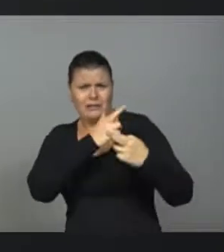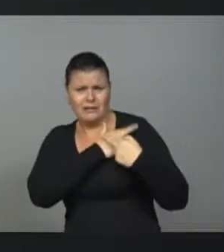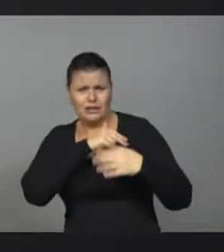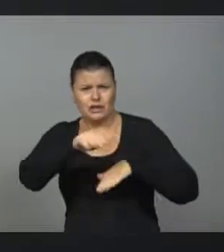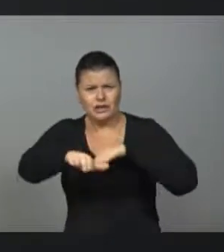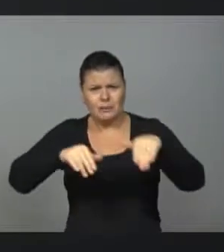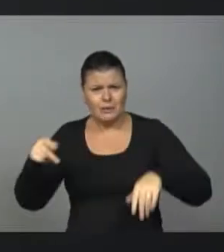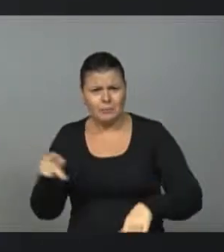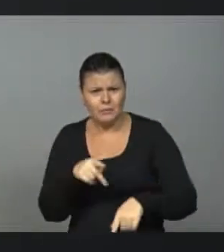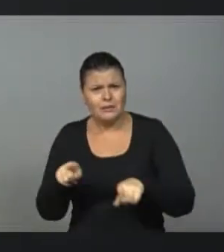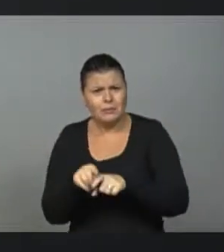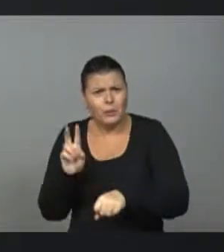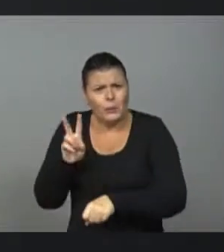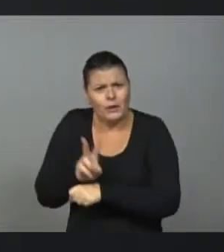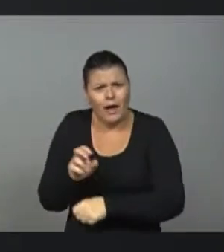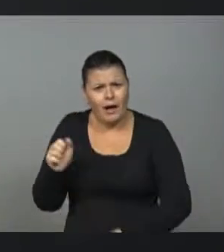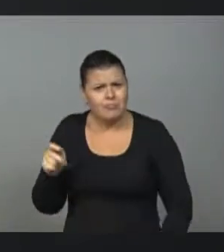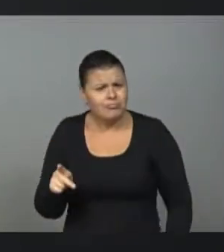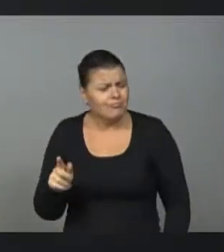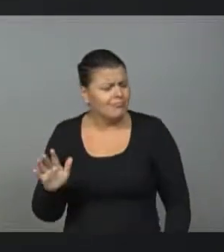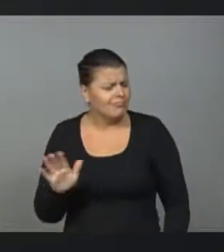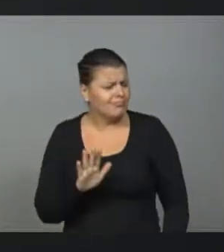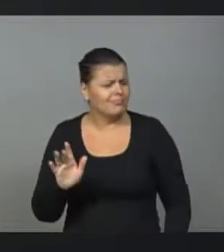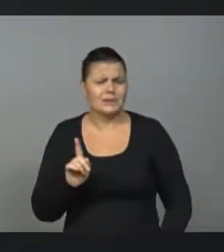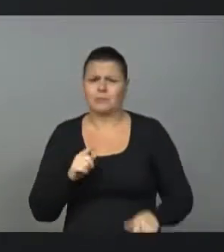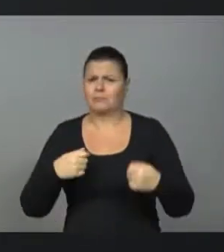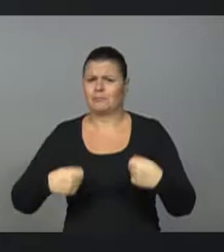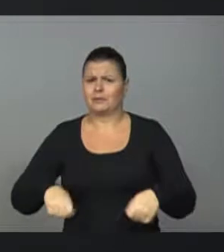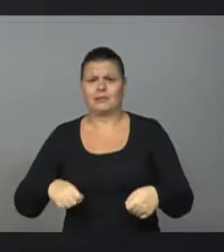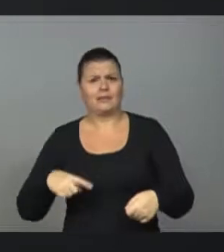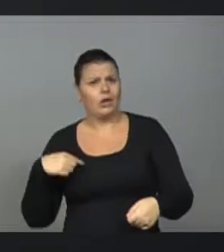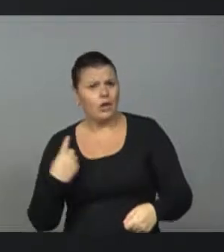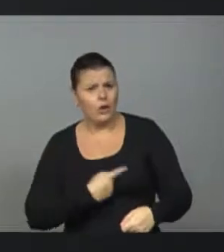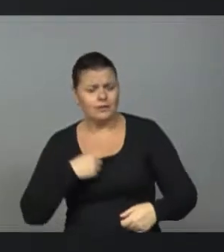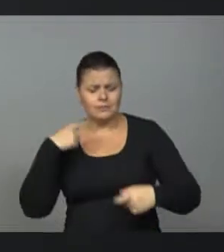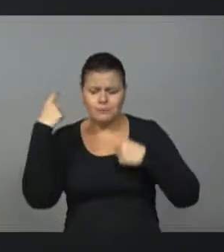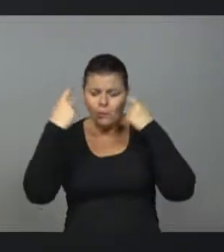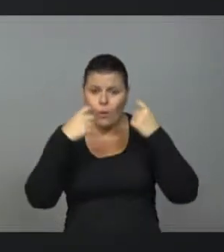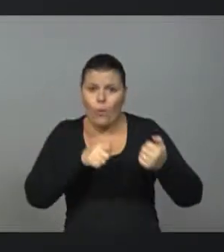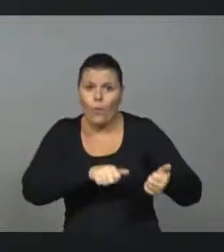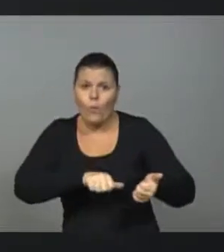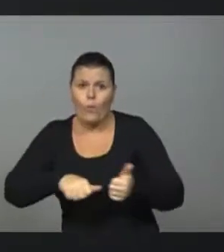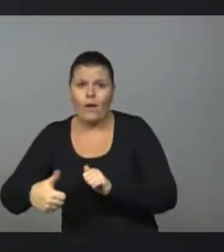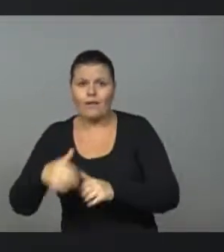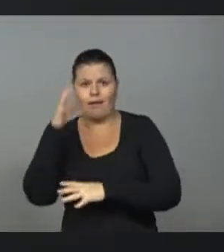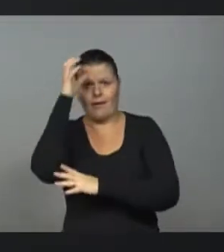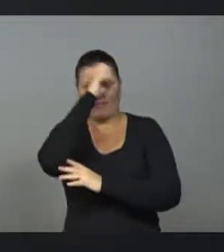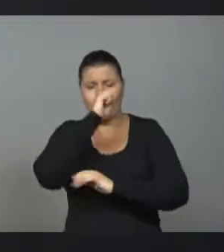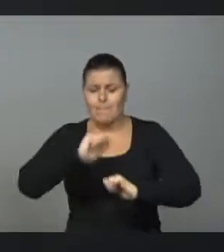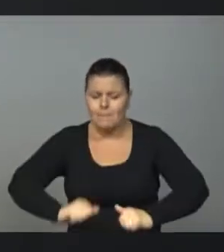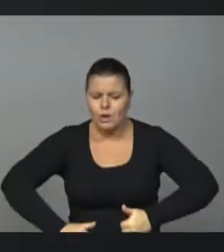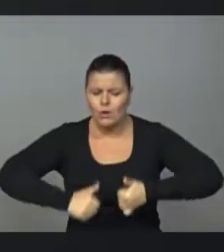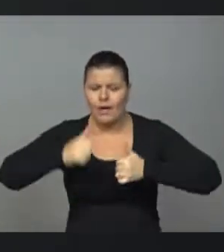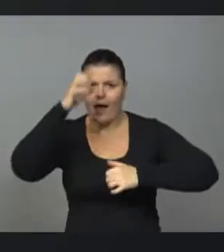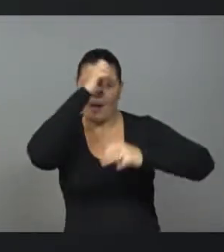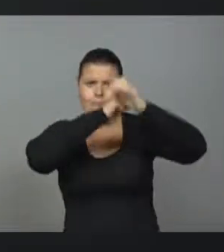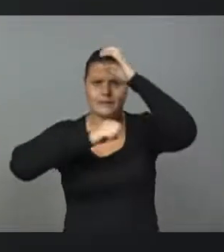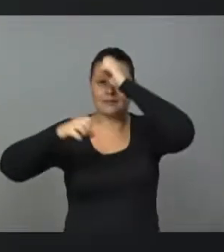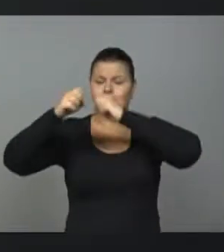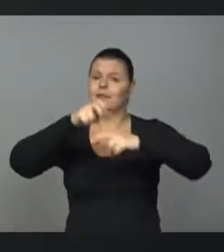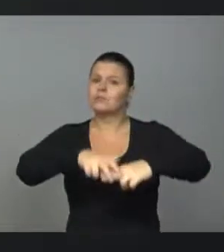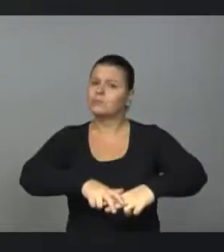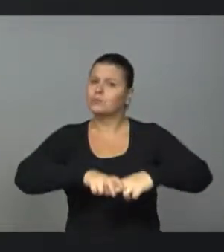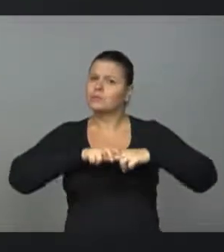cuidar da aposentadoria do professor. Isso não é preciso. A gente está preocupado com a qualidade da aprendizagem, com a melhoria da aprendizagem. E por isso a gente está